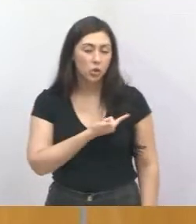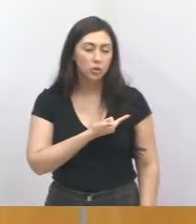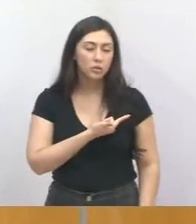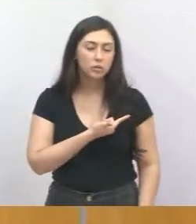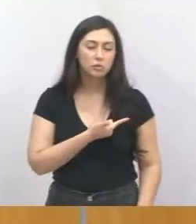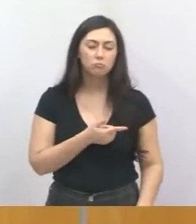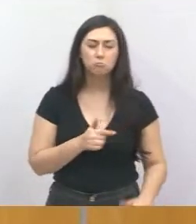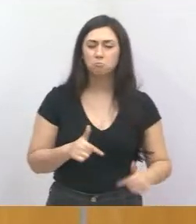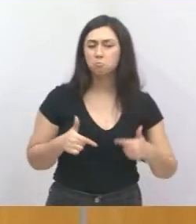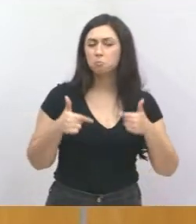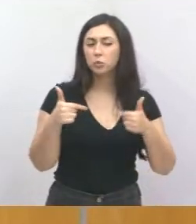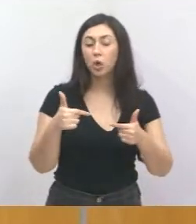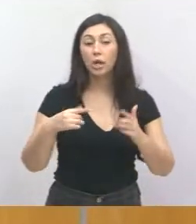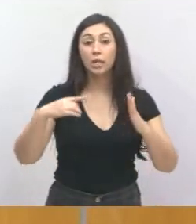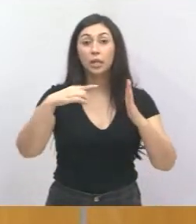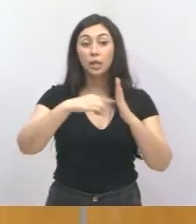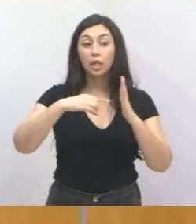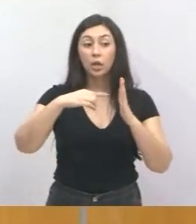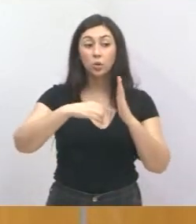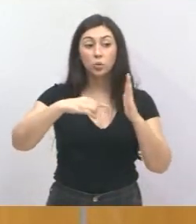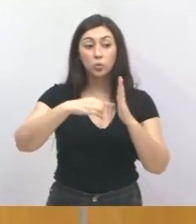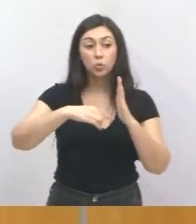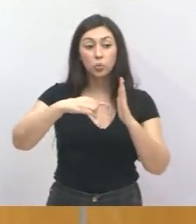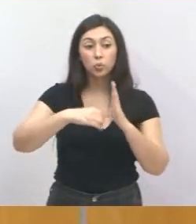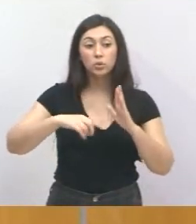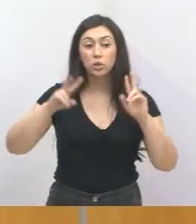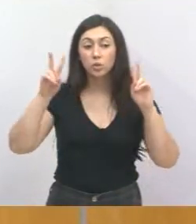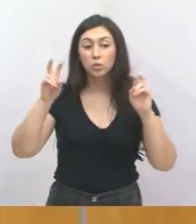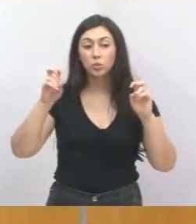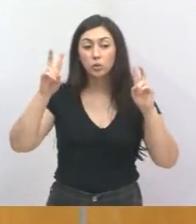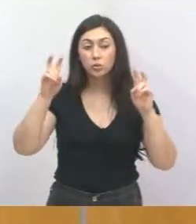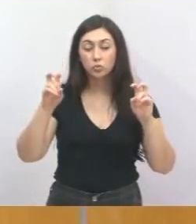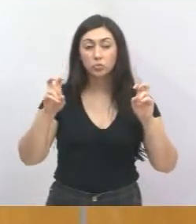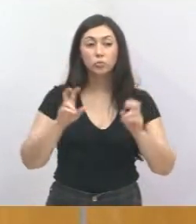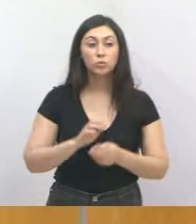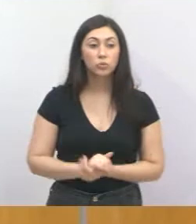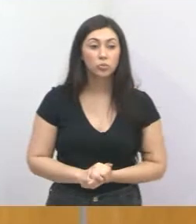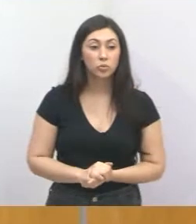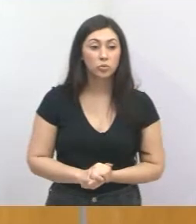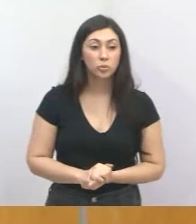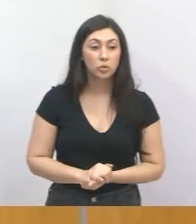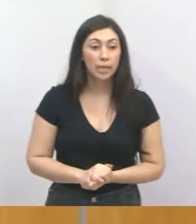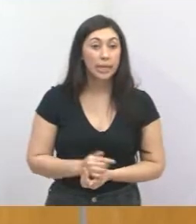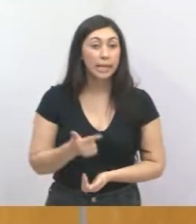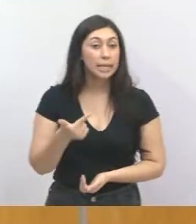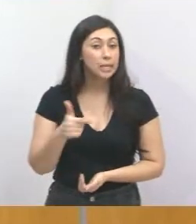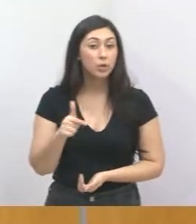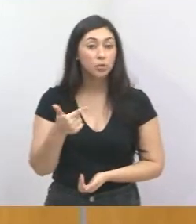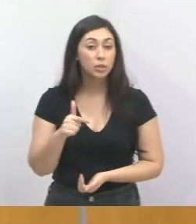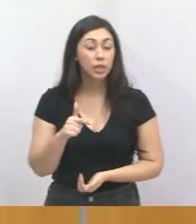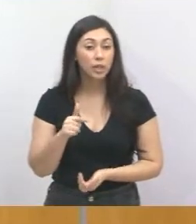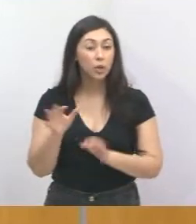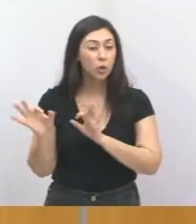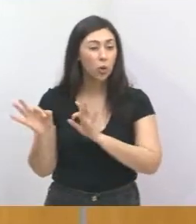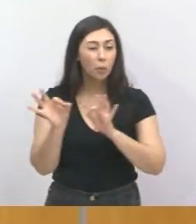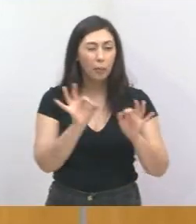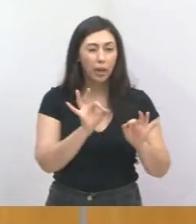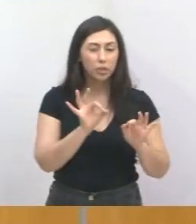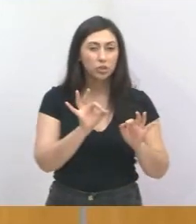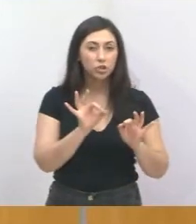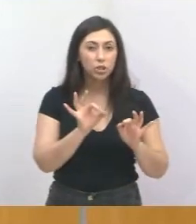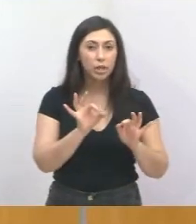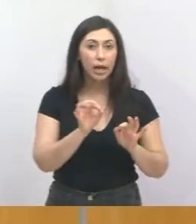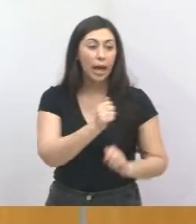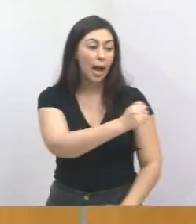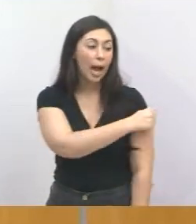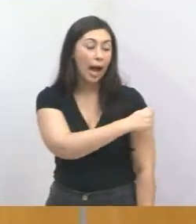a denúncia que eu fiz com relação à falta de acompanhante aos alunos que possuem alguma